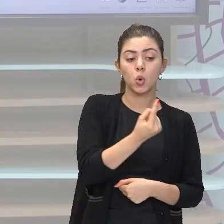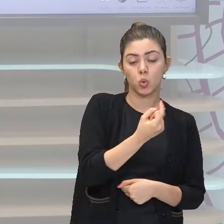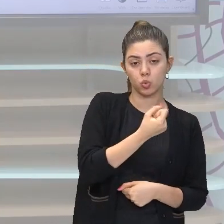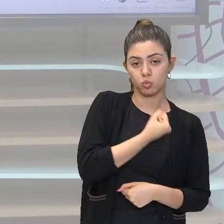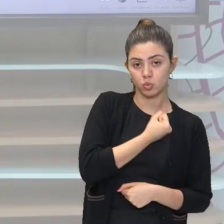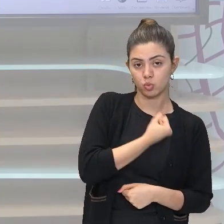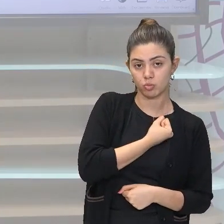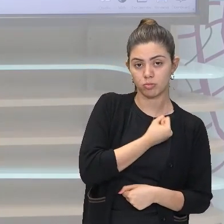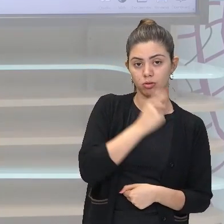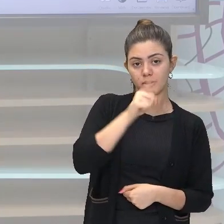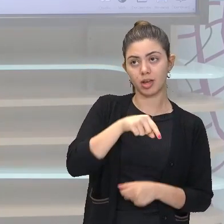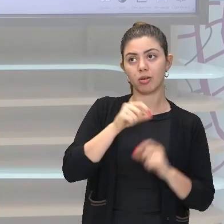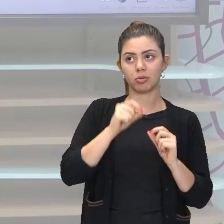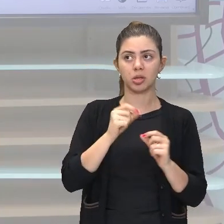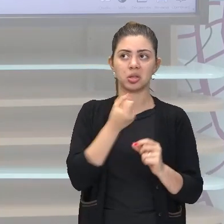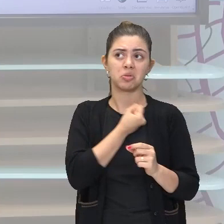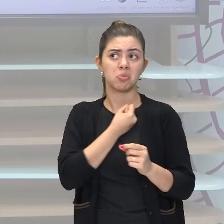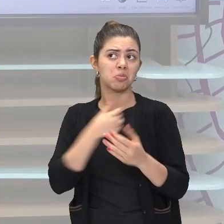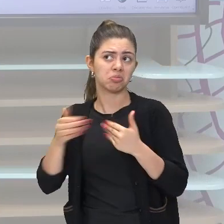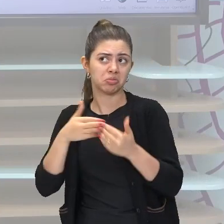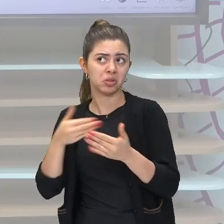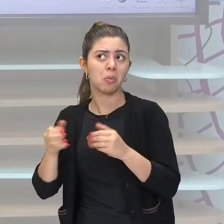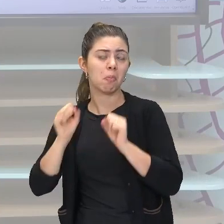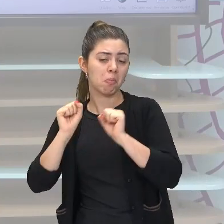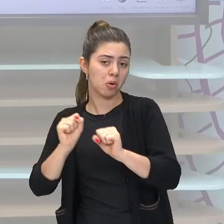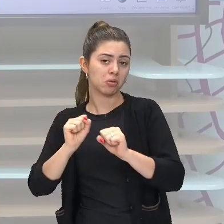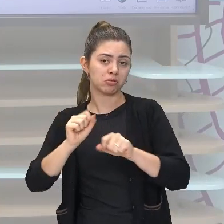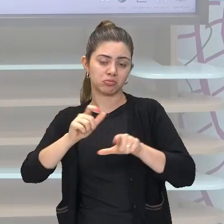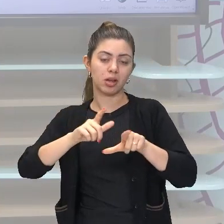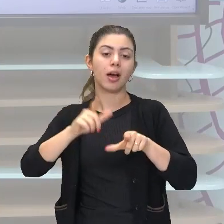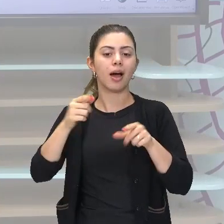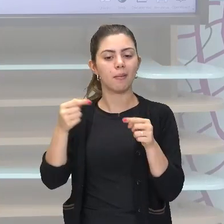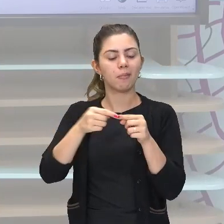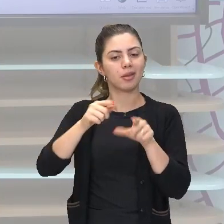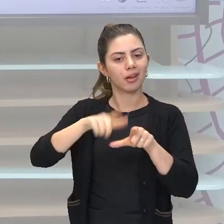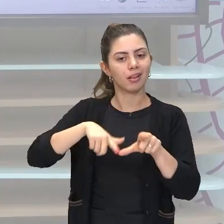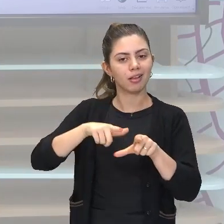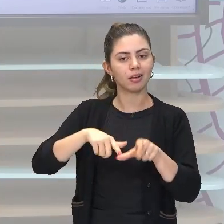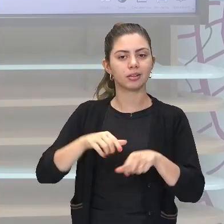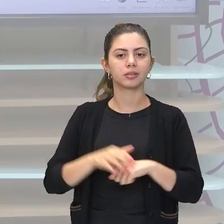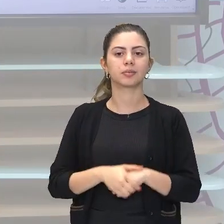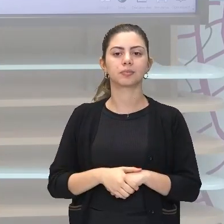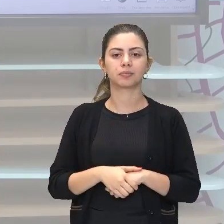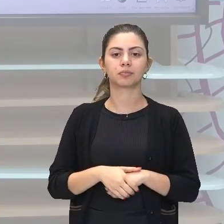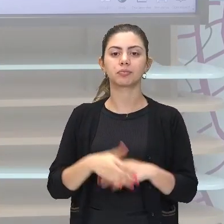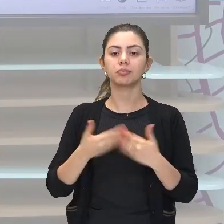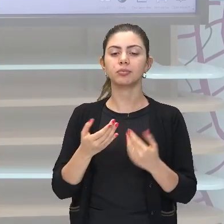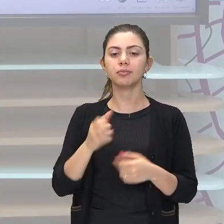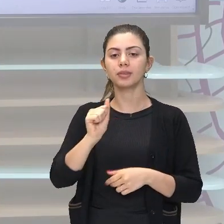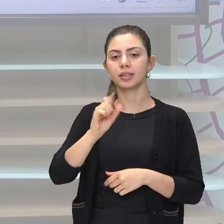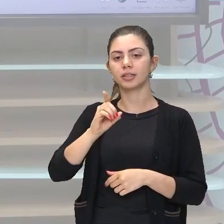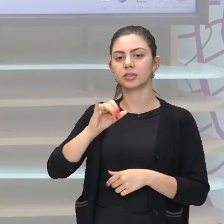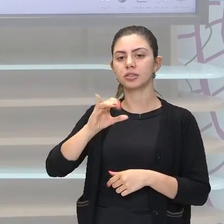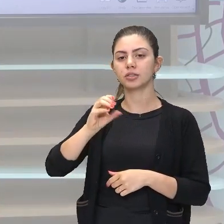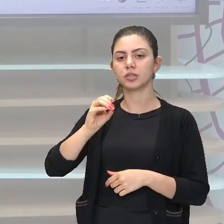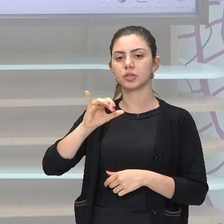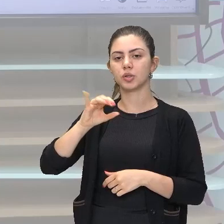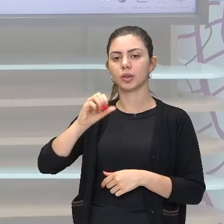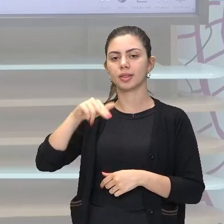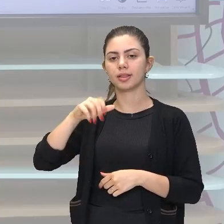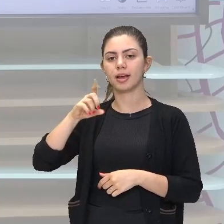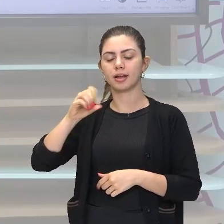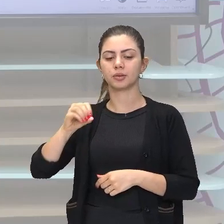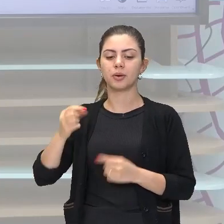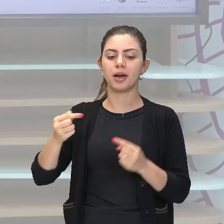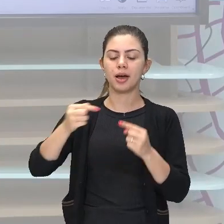é uma variável. Então, aqui no nosso caso, adicionado mais o dobro desse mesmo número. Então,